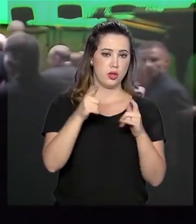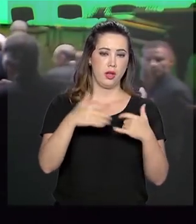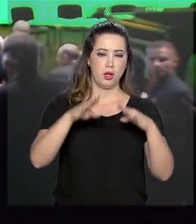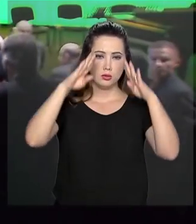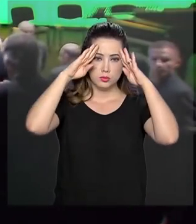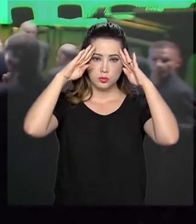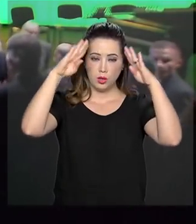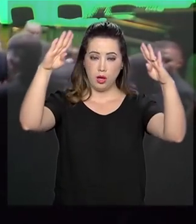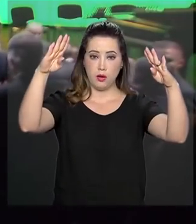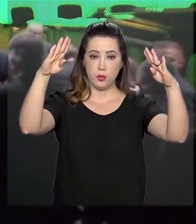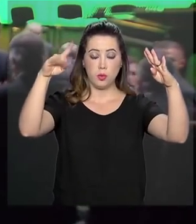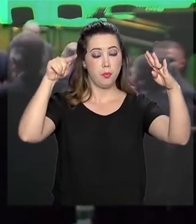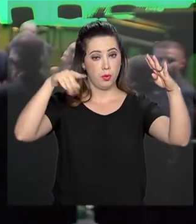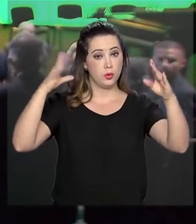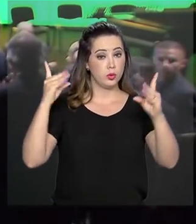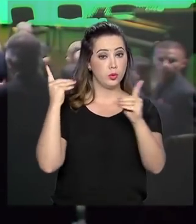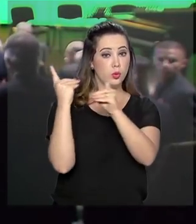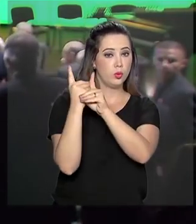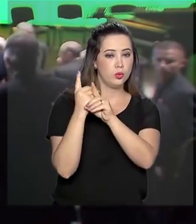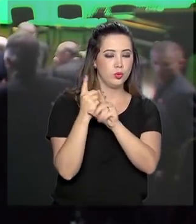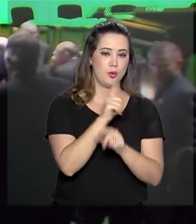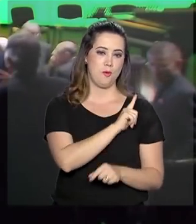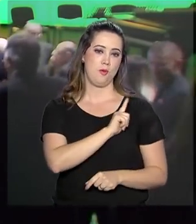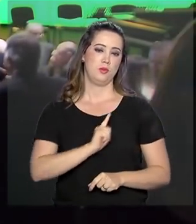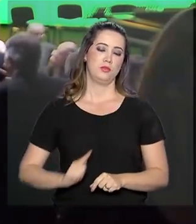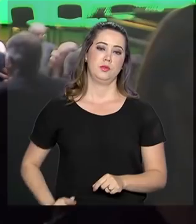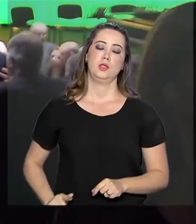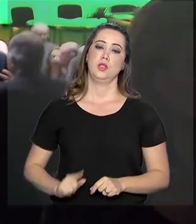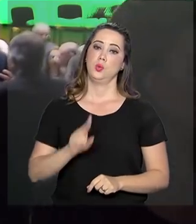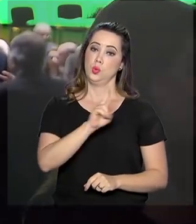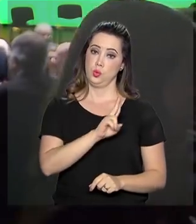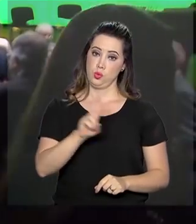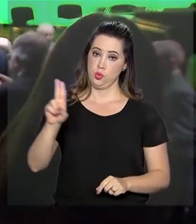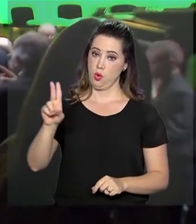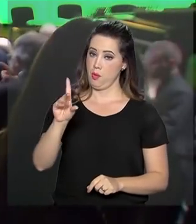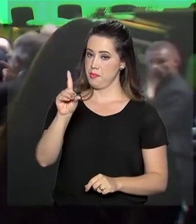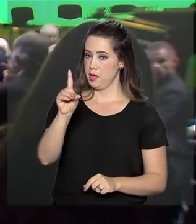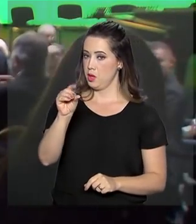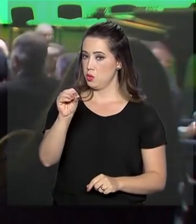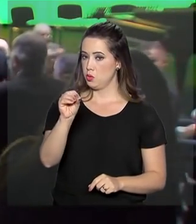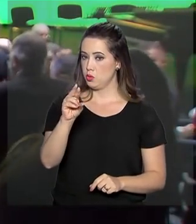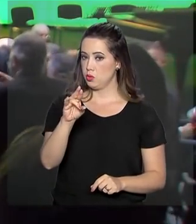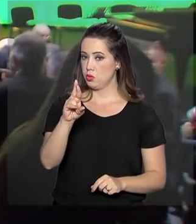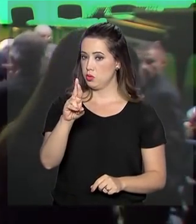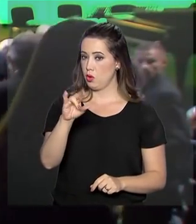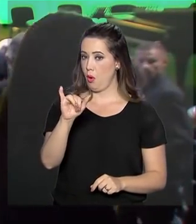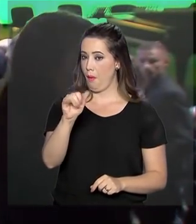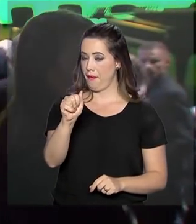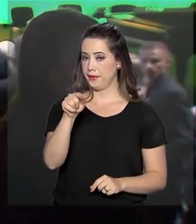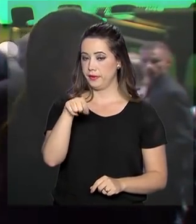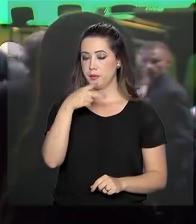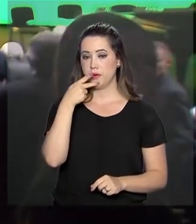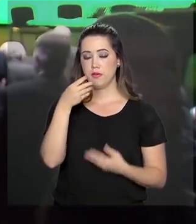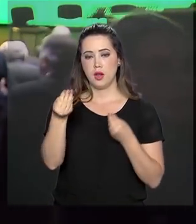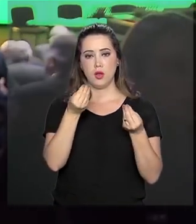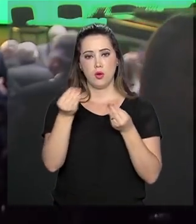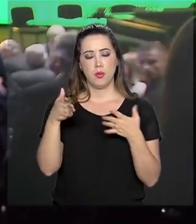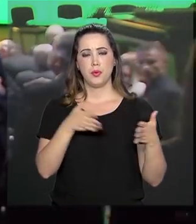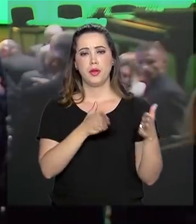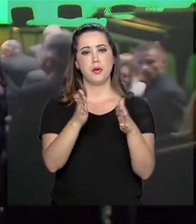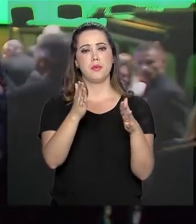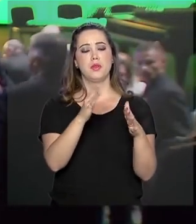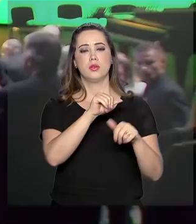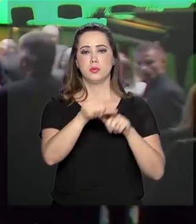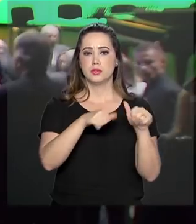Congonhas, ele se encontrou com o governador do Estado, João Dória, para discutir os rumos da reforma da